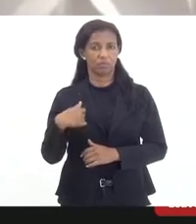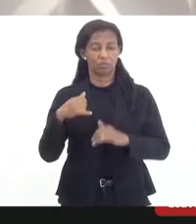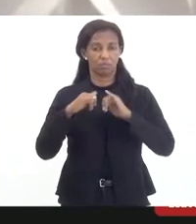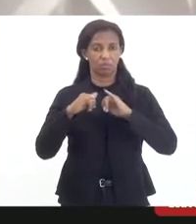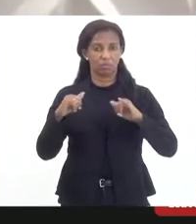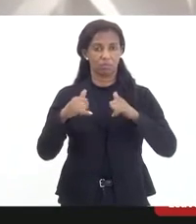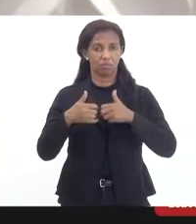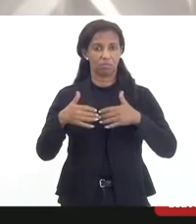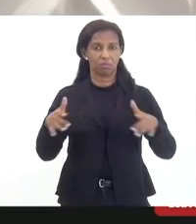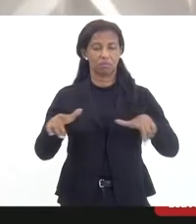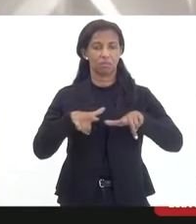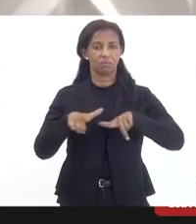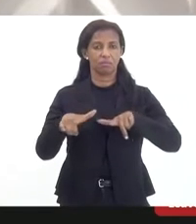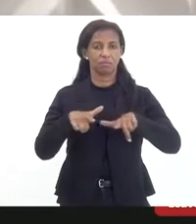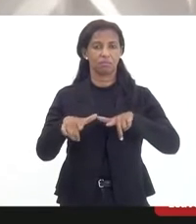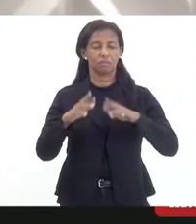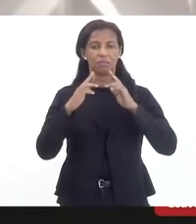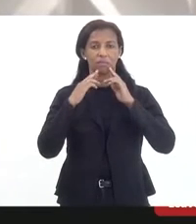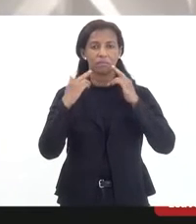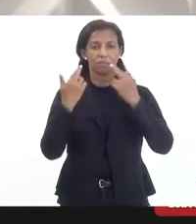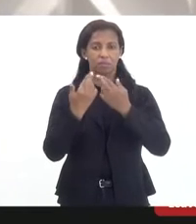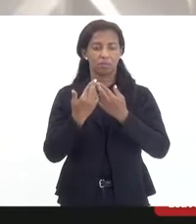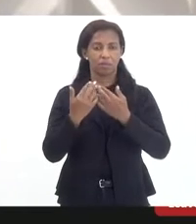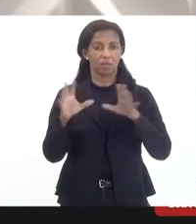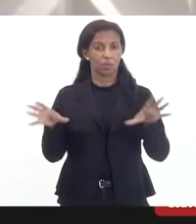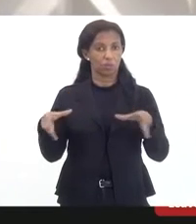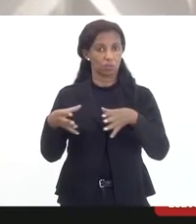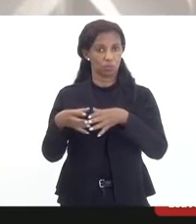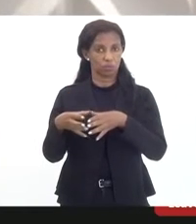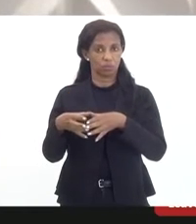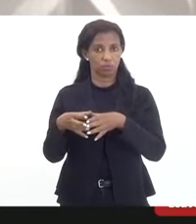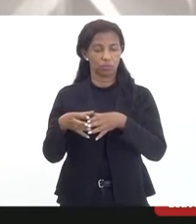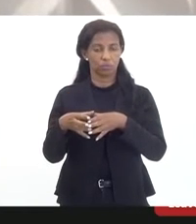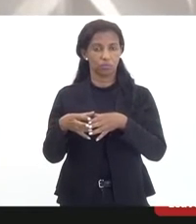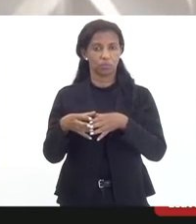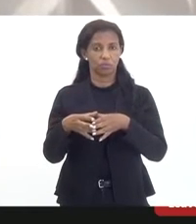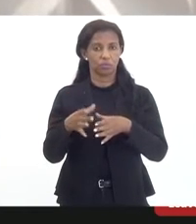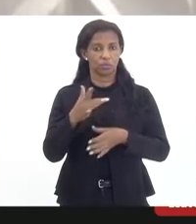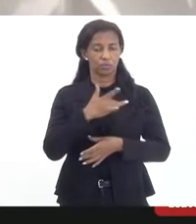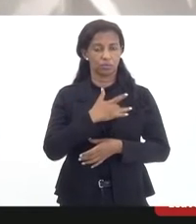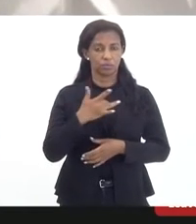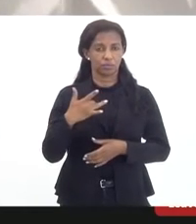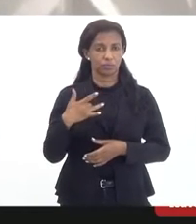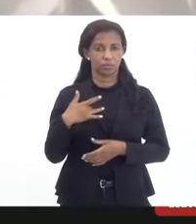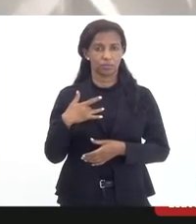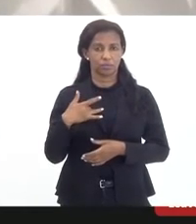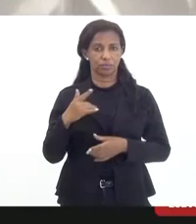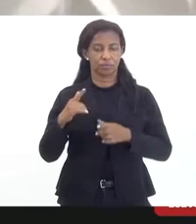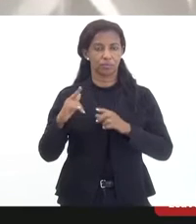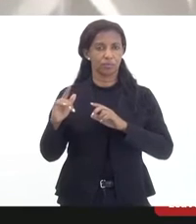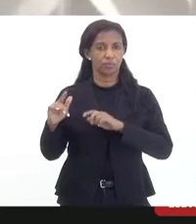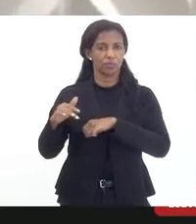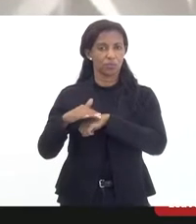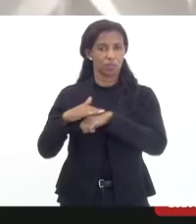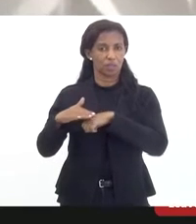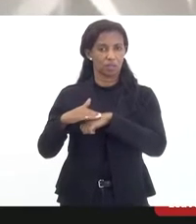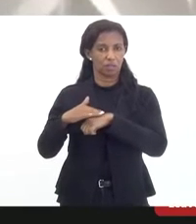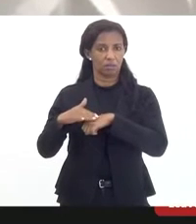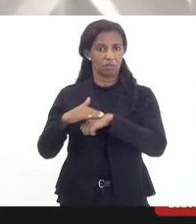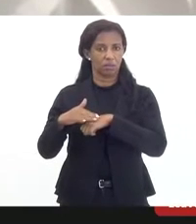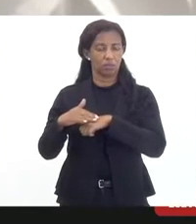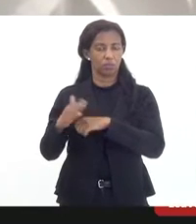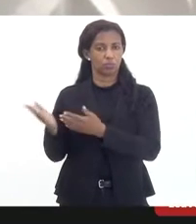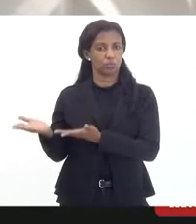declaro abertos os trabalhos da audiência pública conjunta das comissões de saúde de assuntos da criança e do